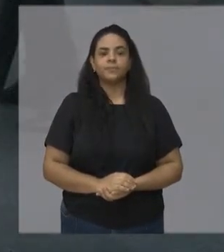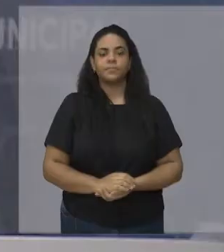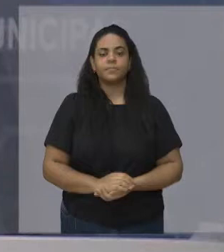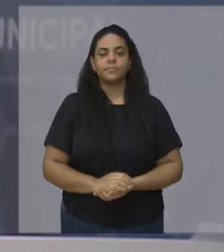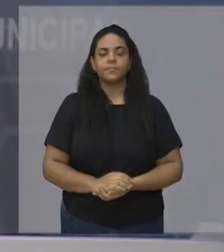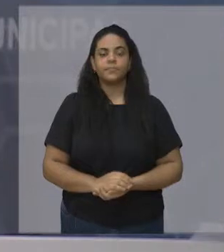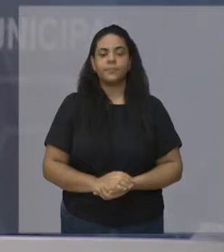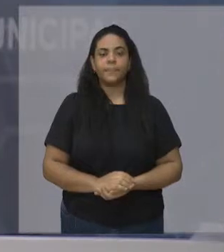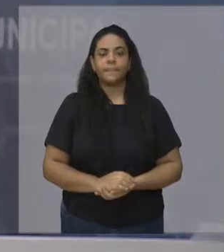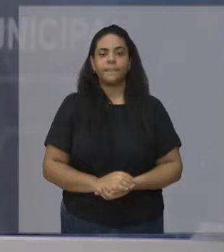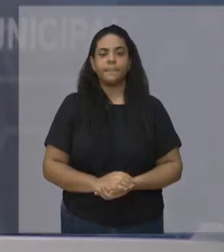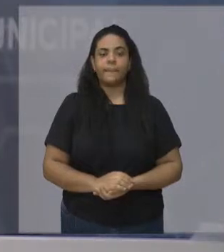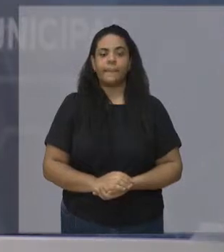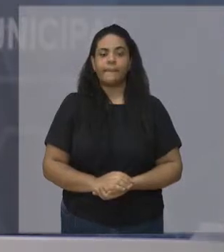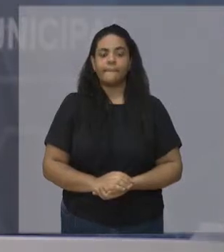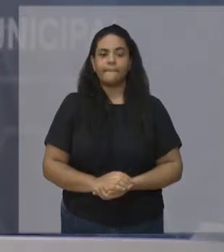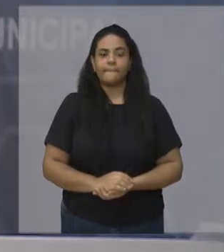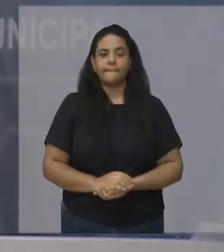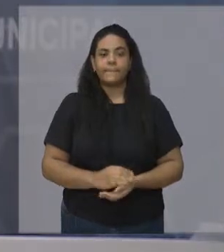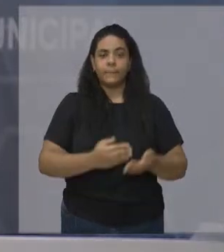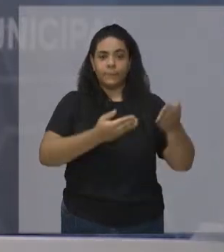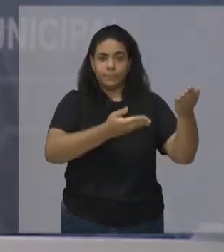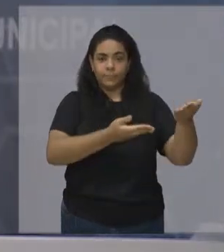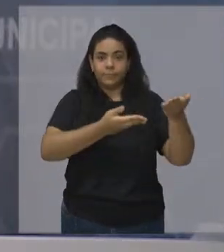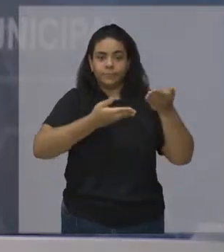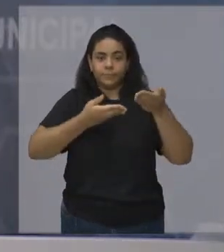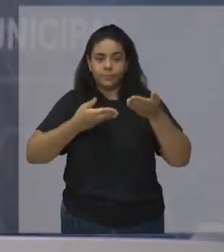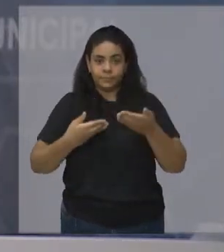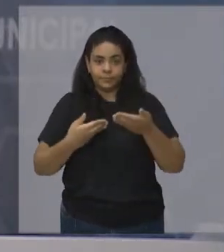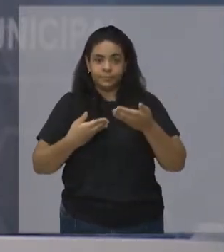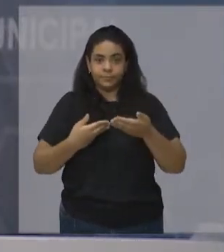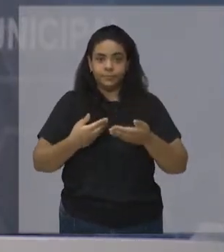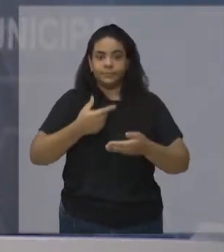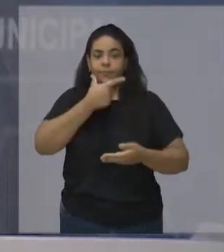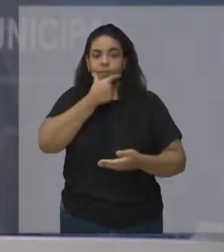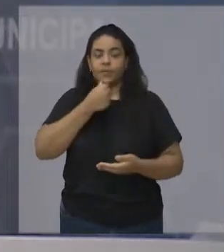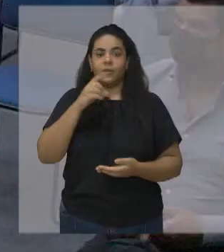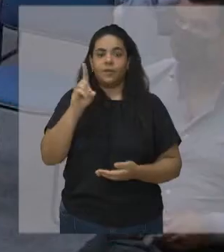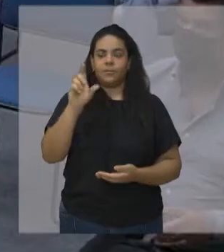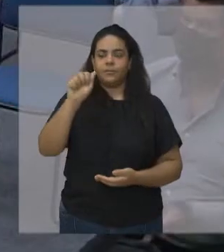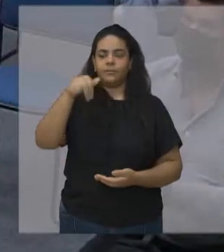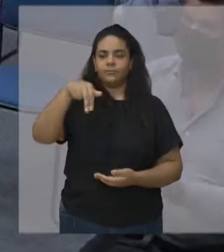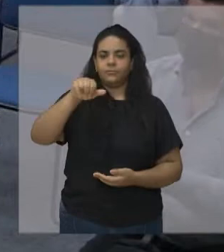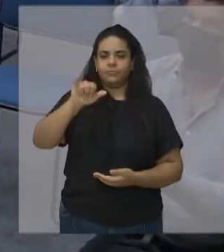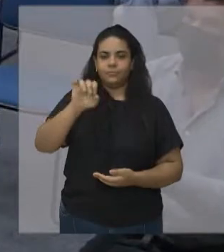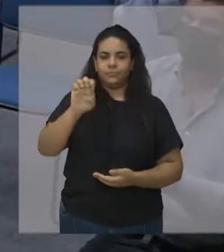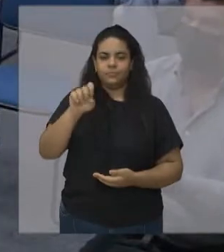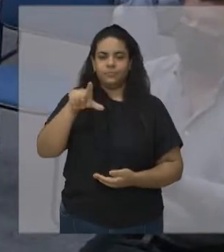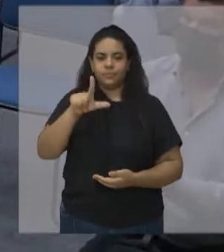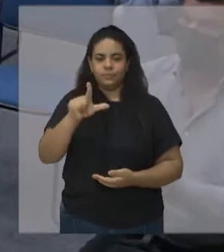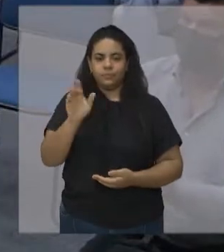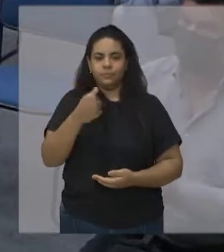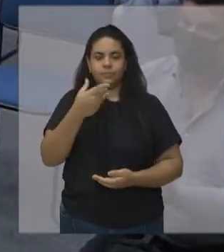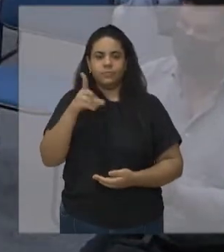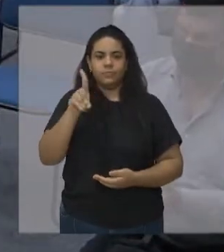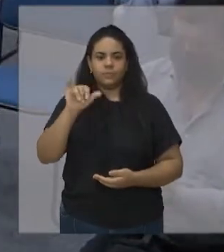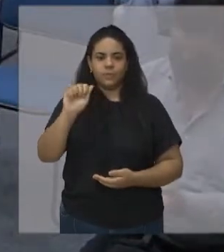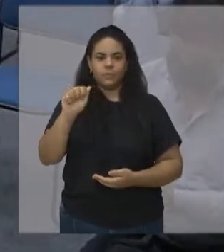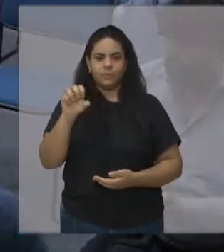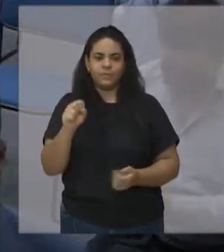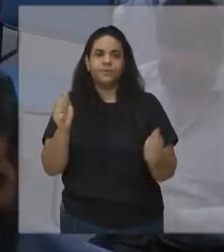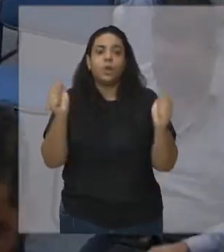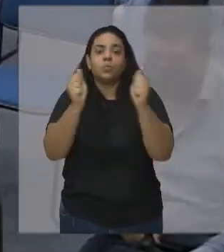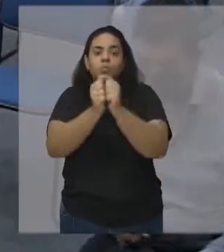Pedimos para que compõe a mesa diretora o medalhista Daniel Dias, juntamente com seu pai, Paulo